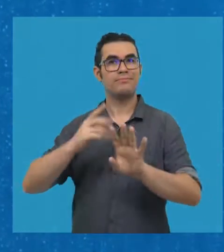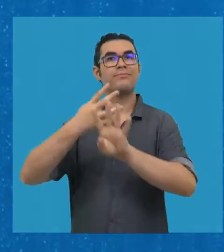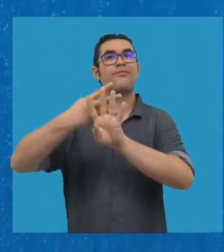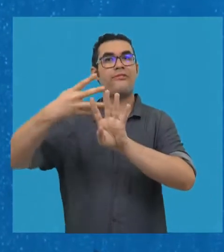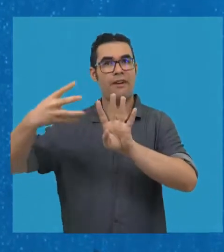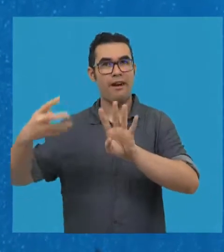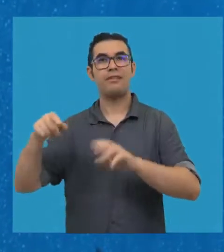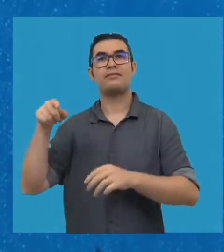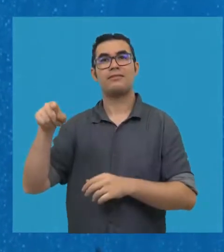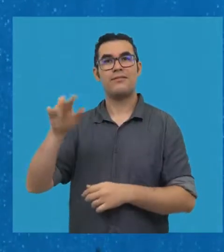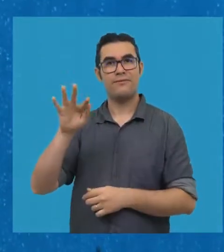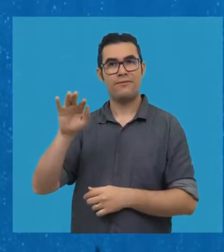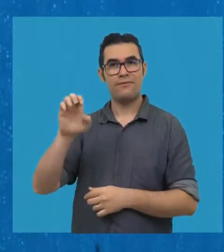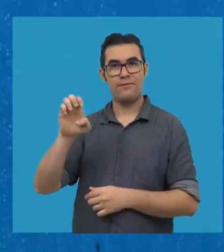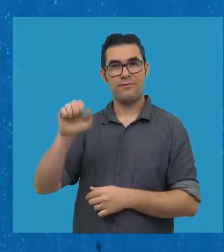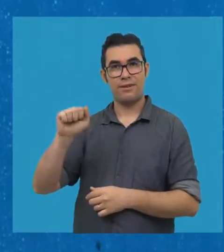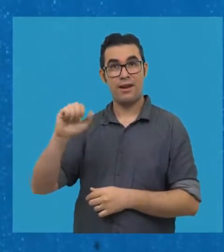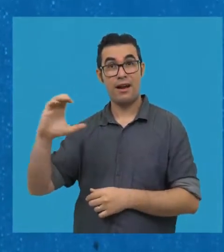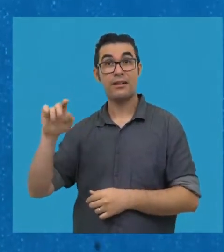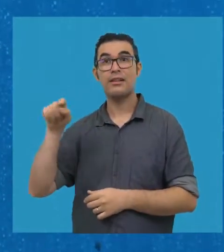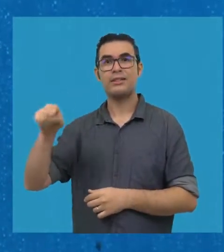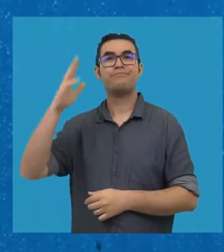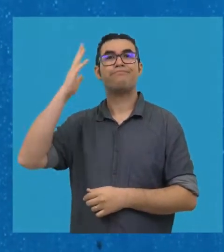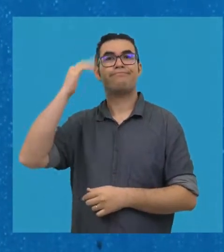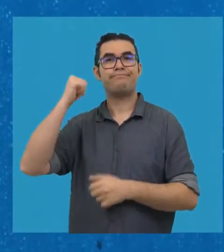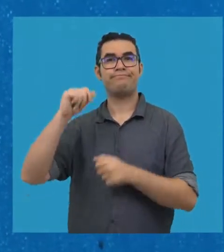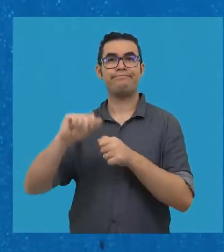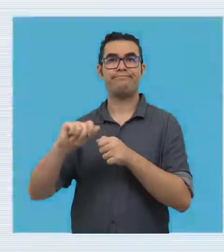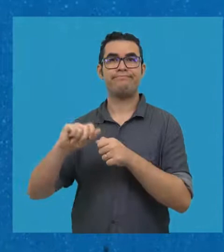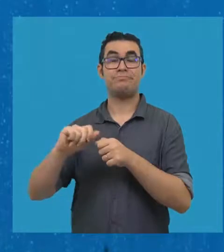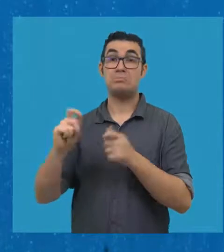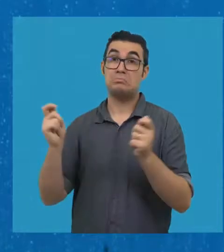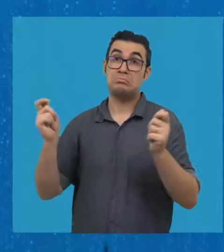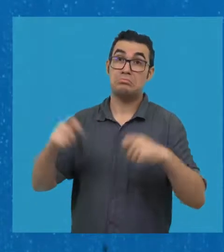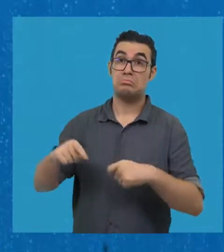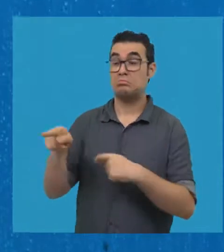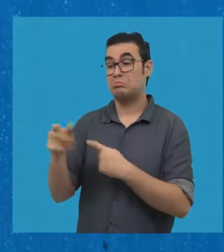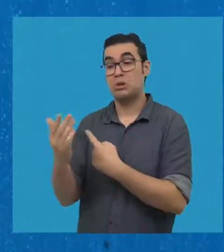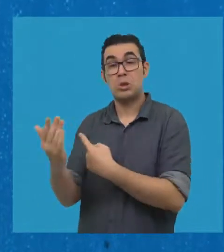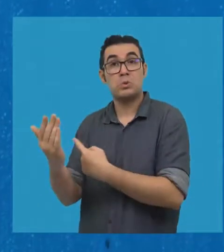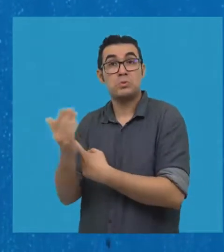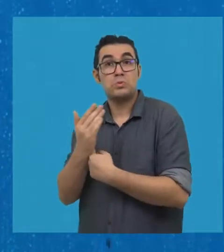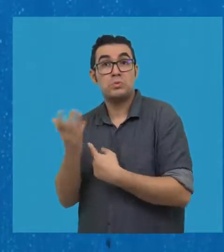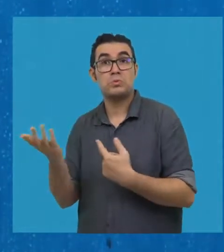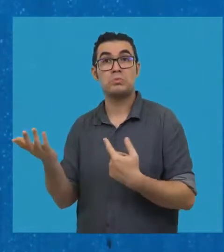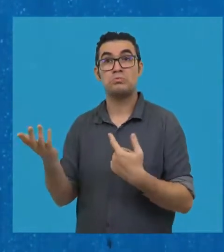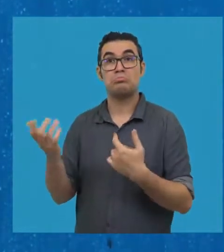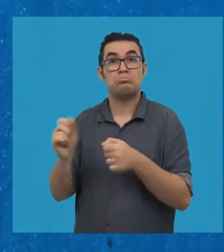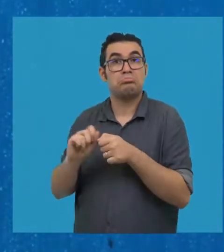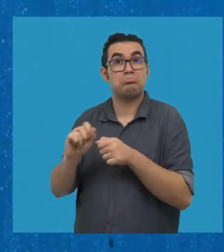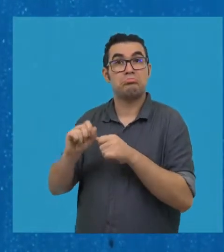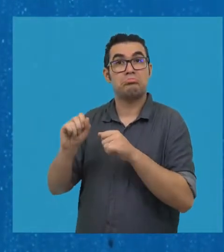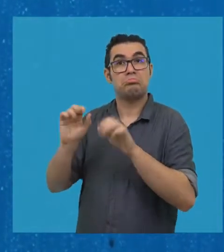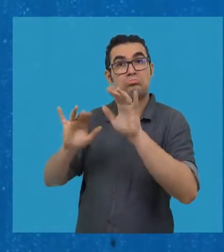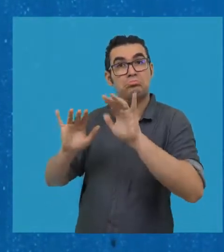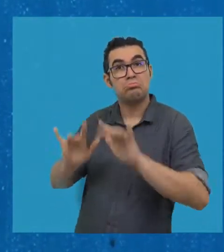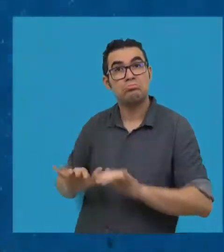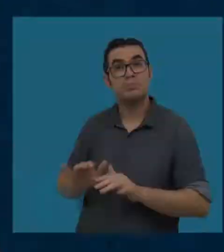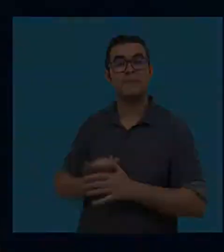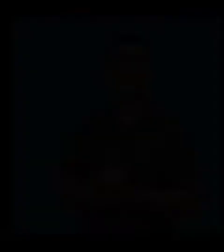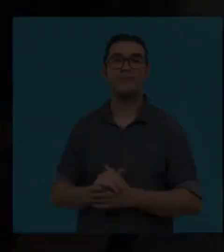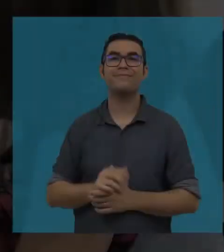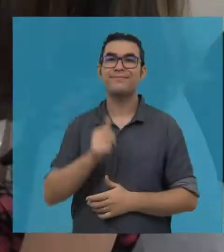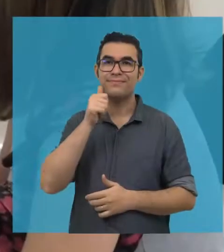lembrança, memória de que existe a FEACS na UFC e que talvez existiria a possibilidade de eles oferecerem esse serviço à